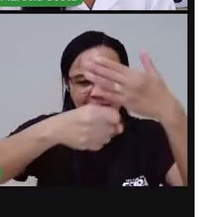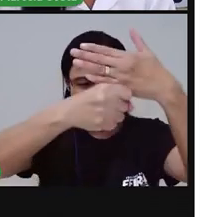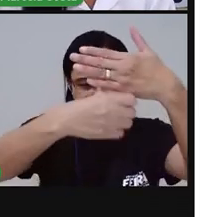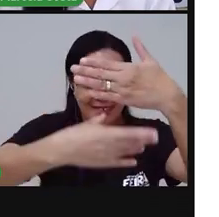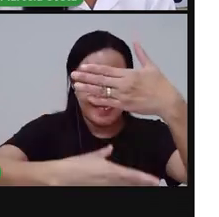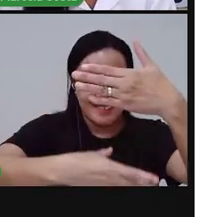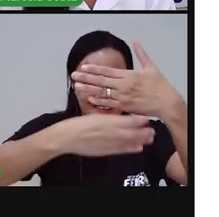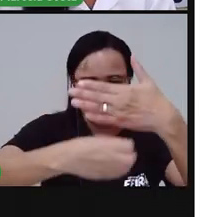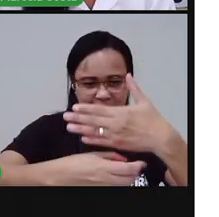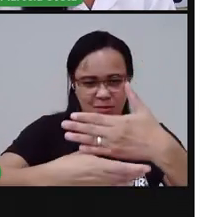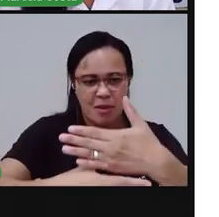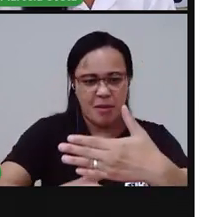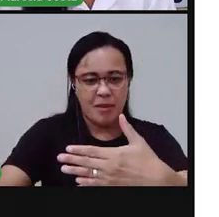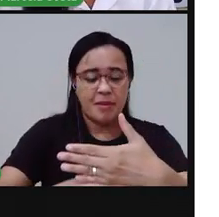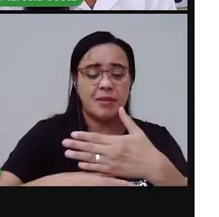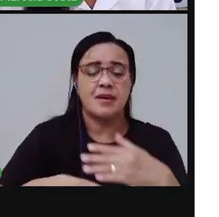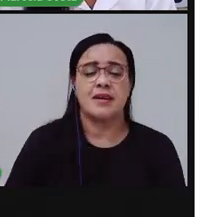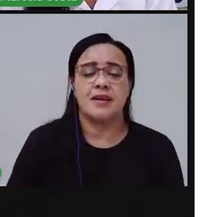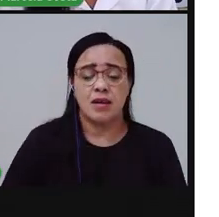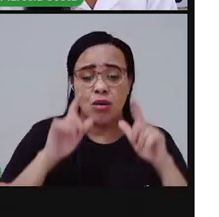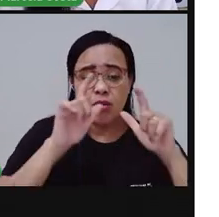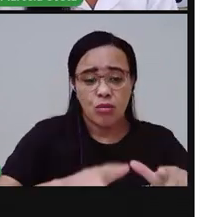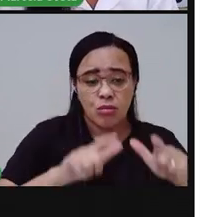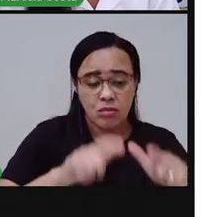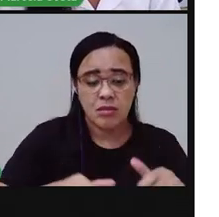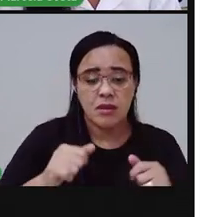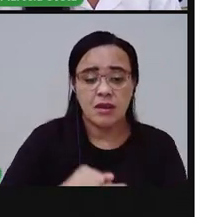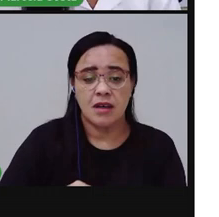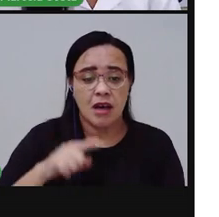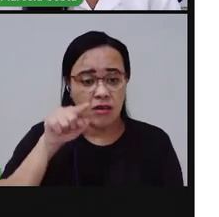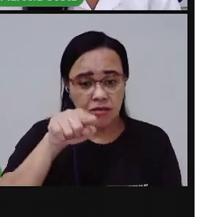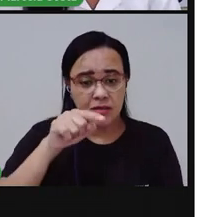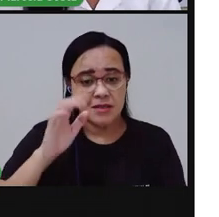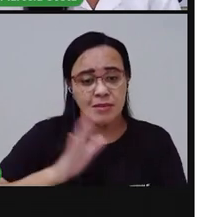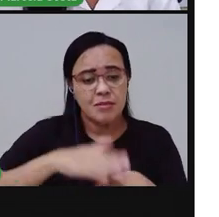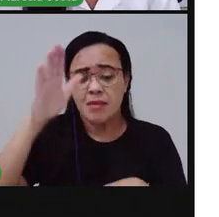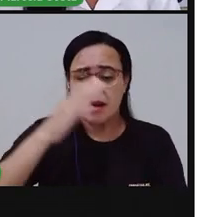Desses espaços que eu listei aqui, qual é o que você mais gosta de estar?